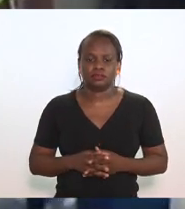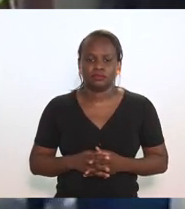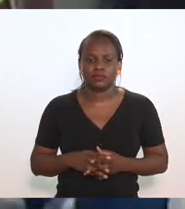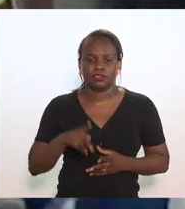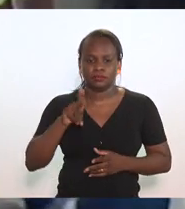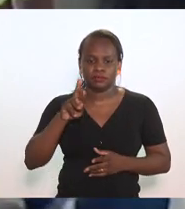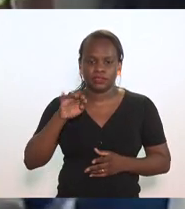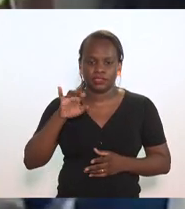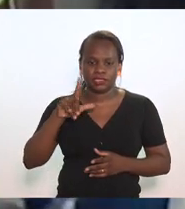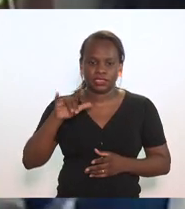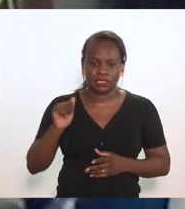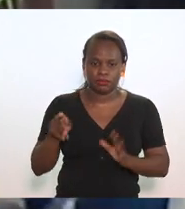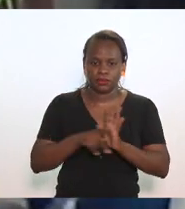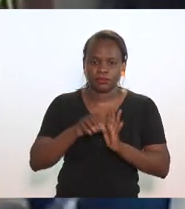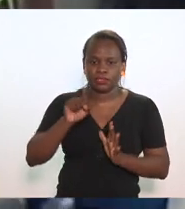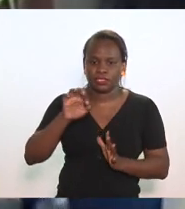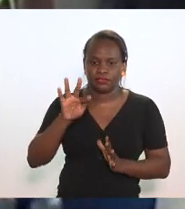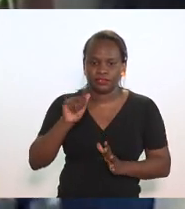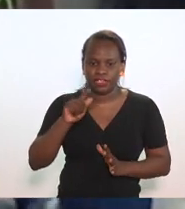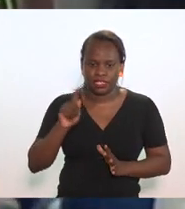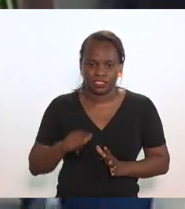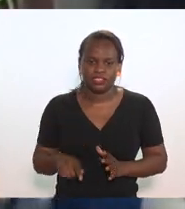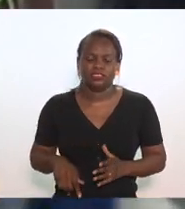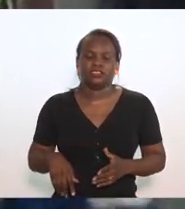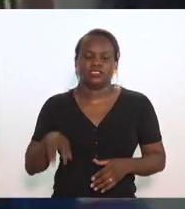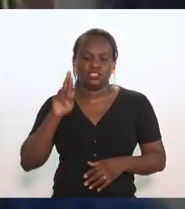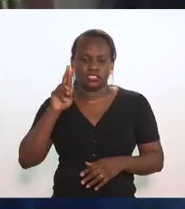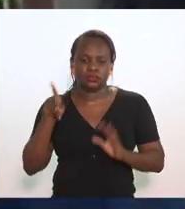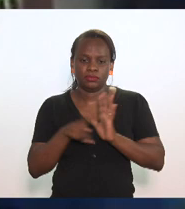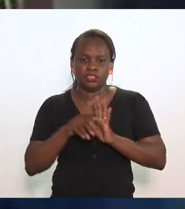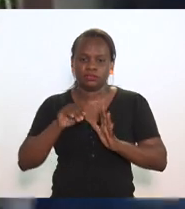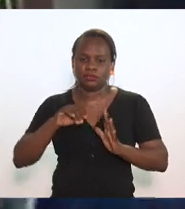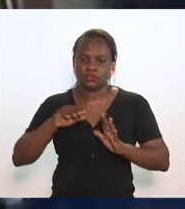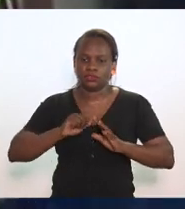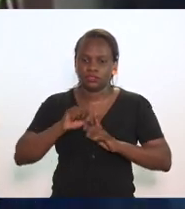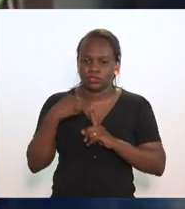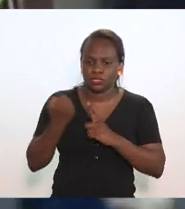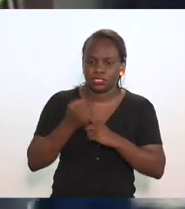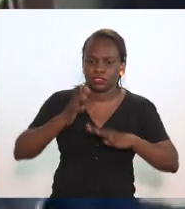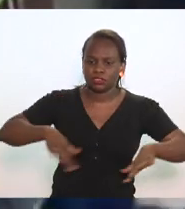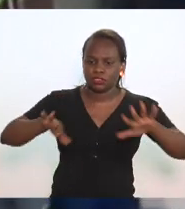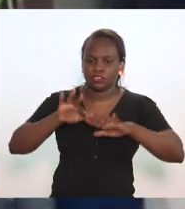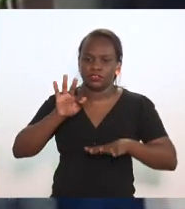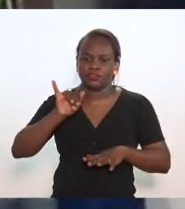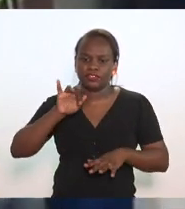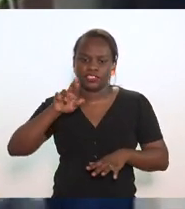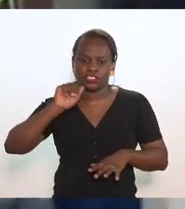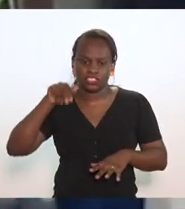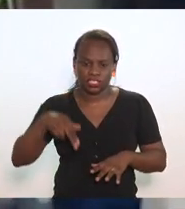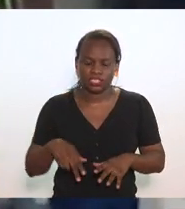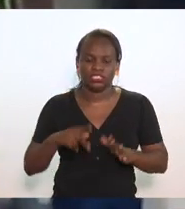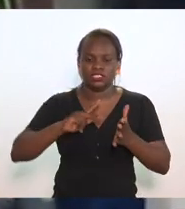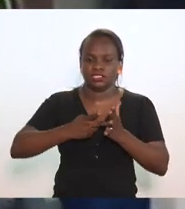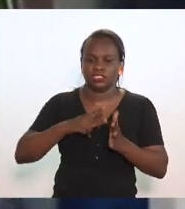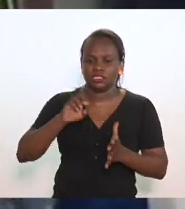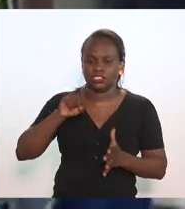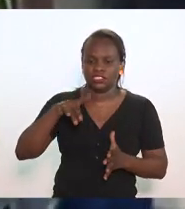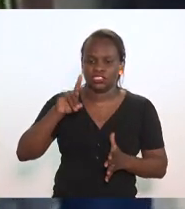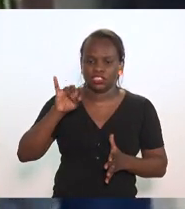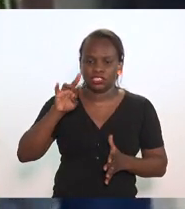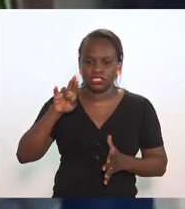Priscila da Cefaz representantes da sociedade civil Fijan DERJ Cinde Trigo